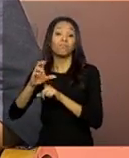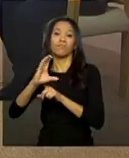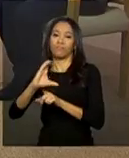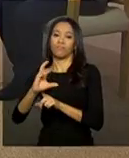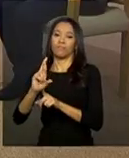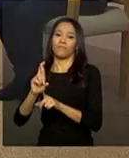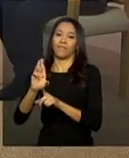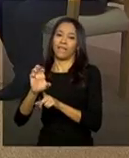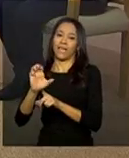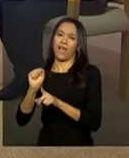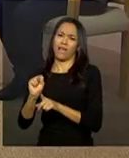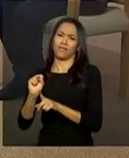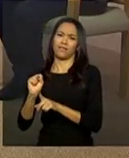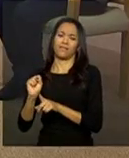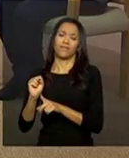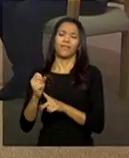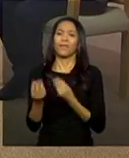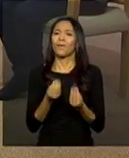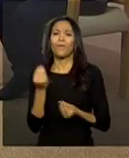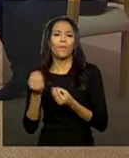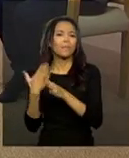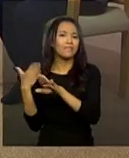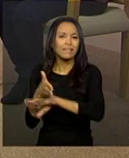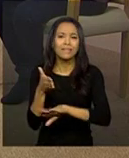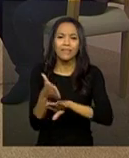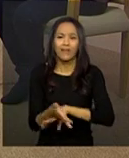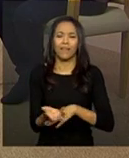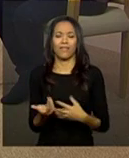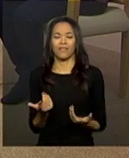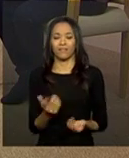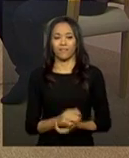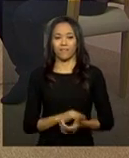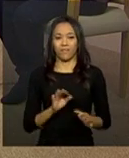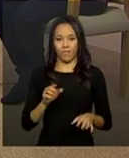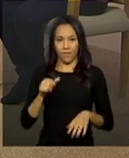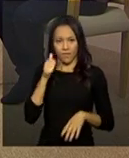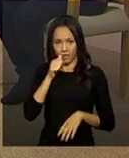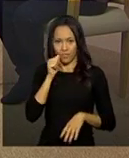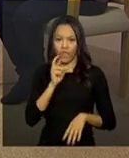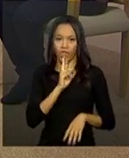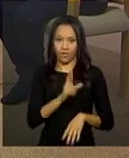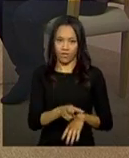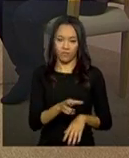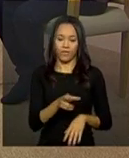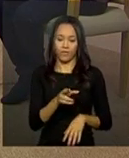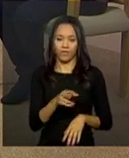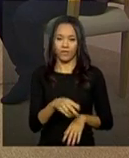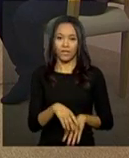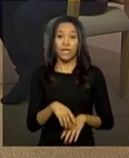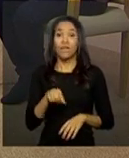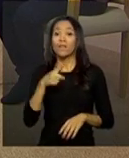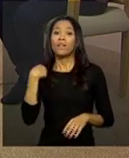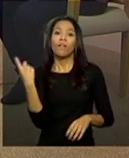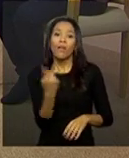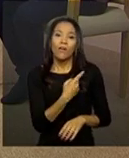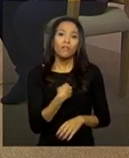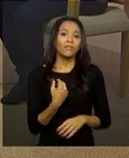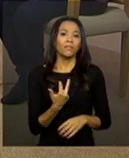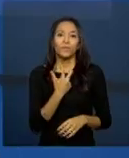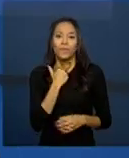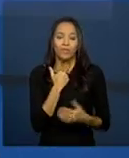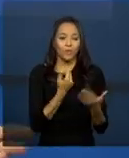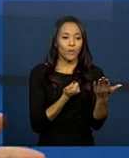É muita sigla. É a nossa sopa de letrinhas, né? Na verdade, ela estava se referindo que hoje nós não podemos comprar